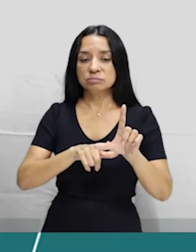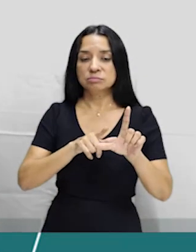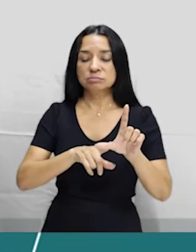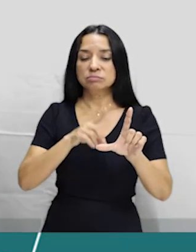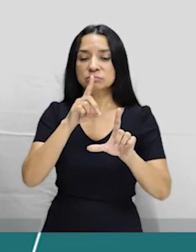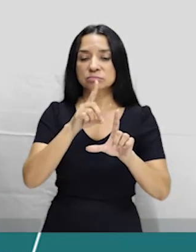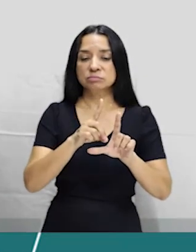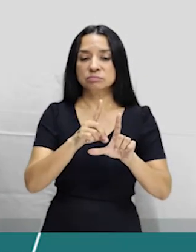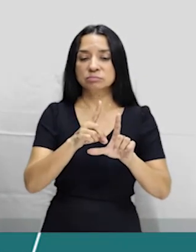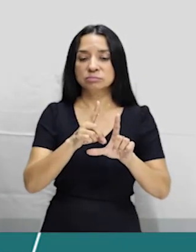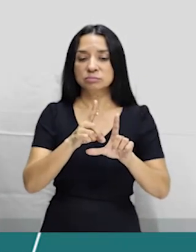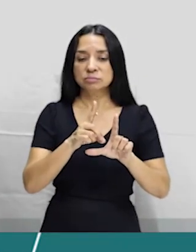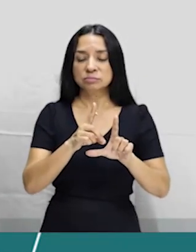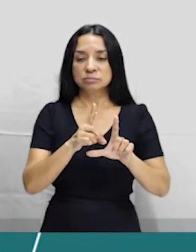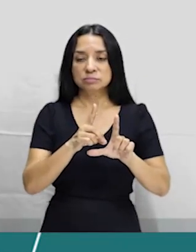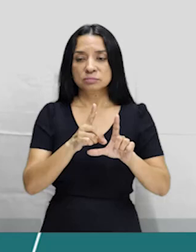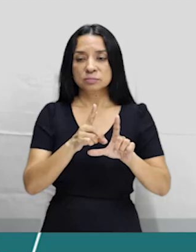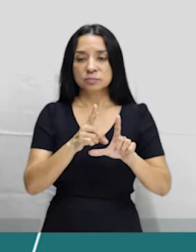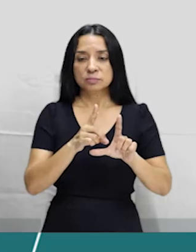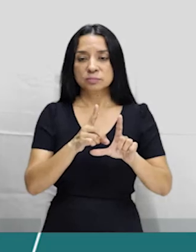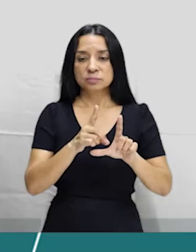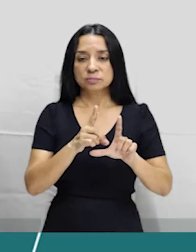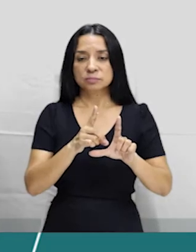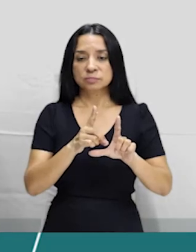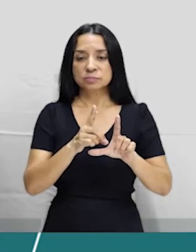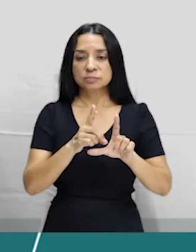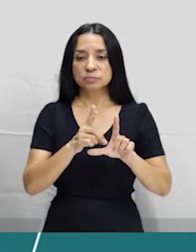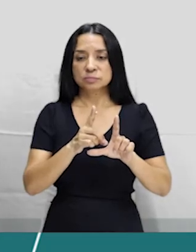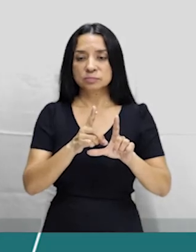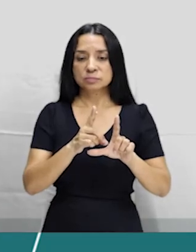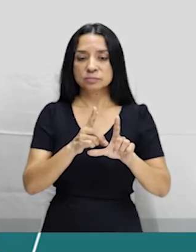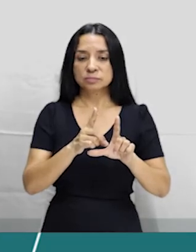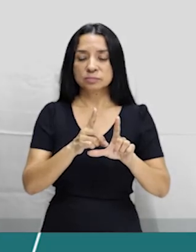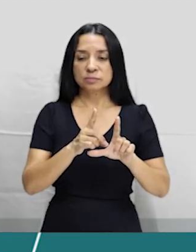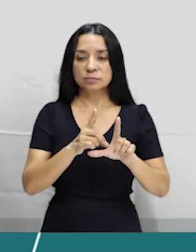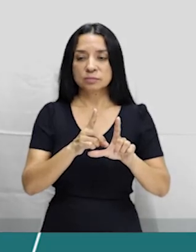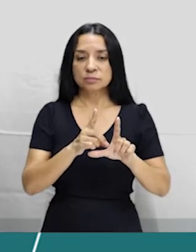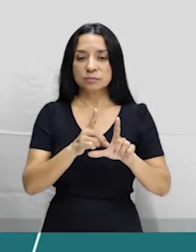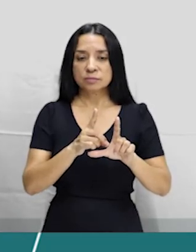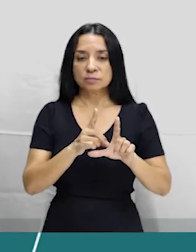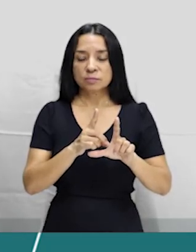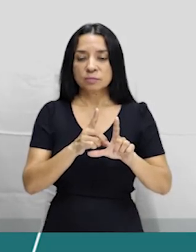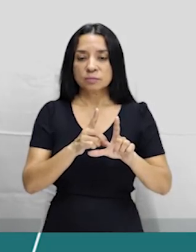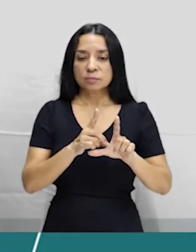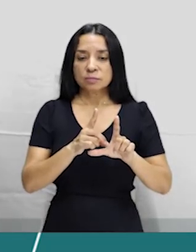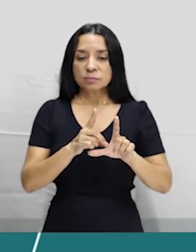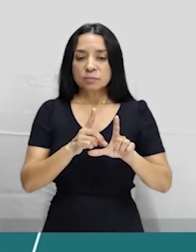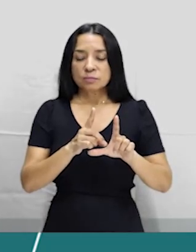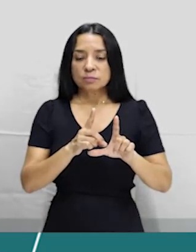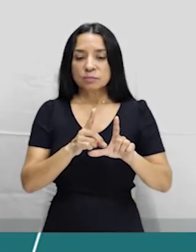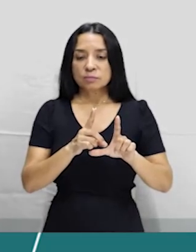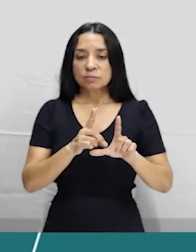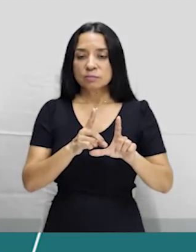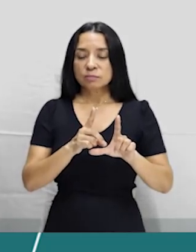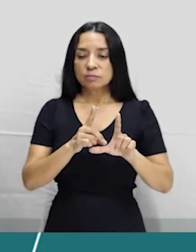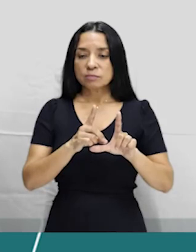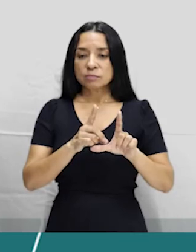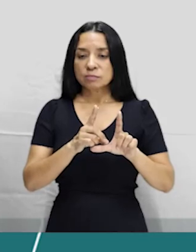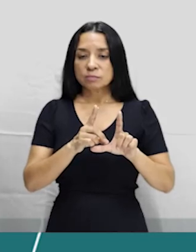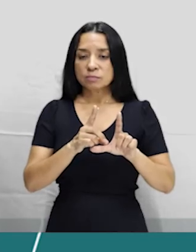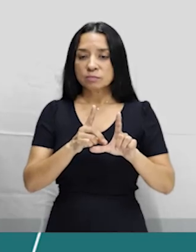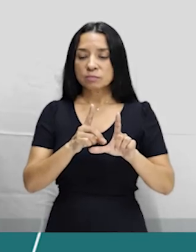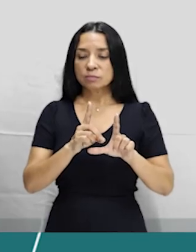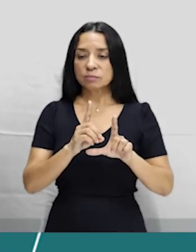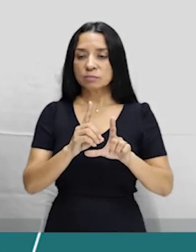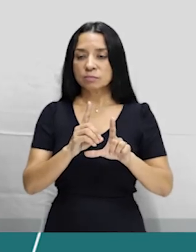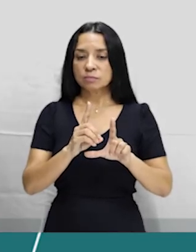Sostuviesen, sostuviesen, el funcionarios en sus habituales, conferencia en casa